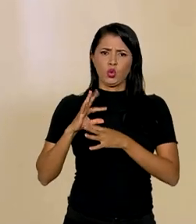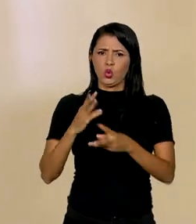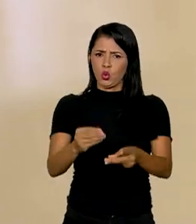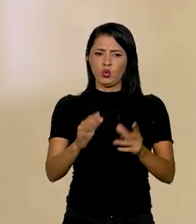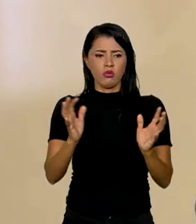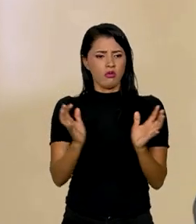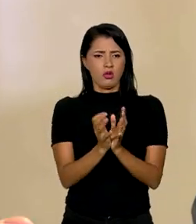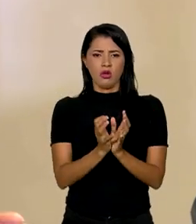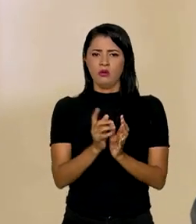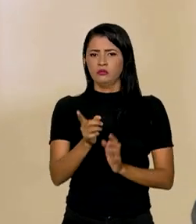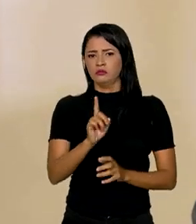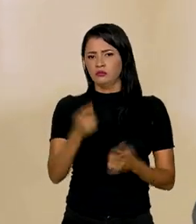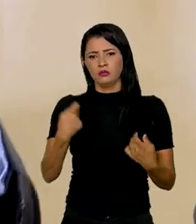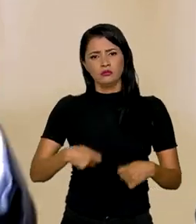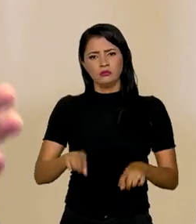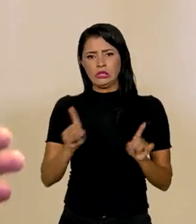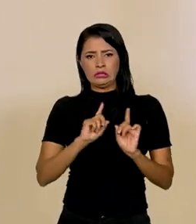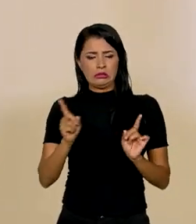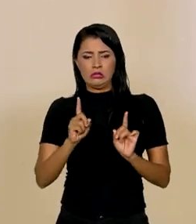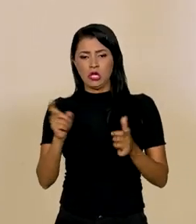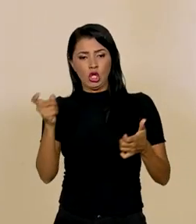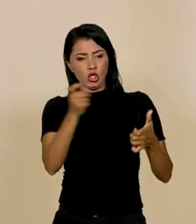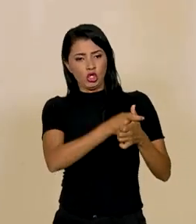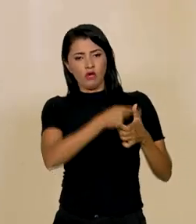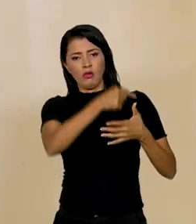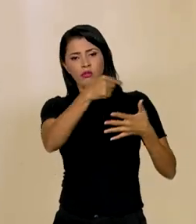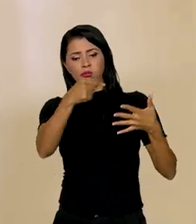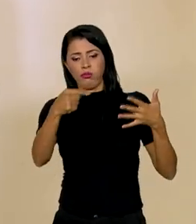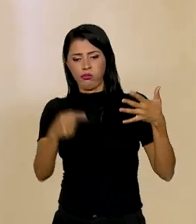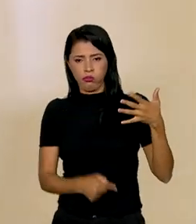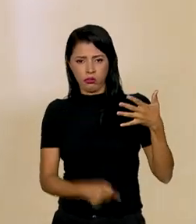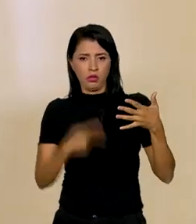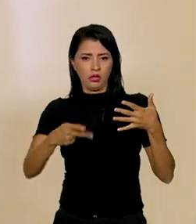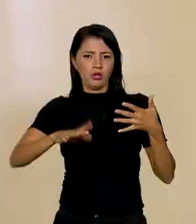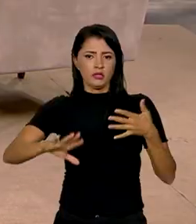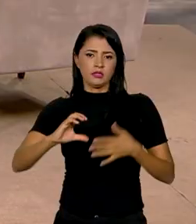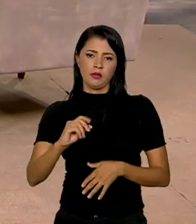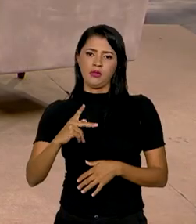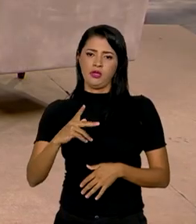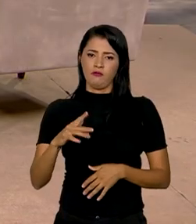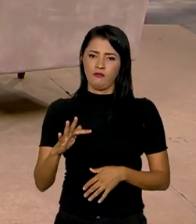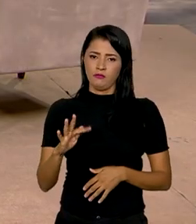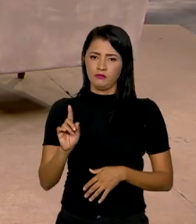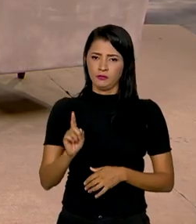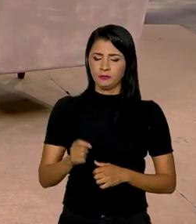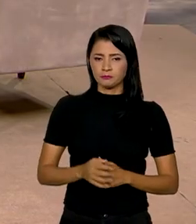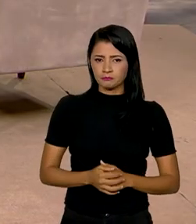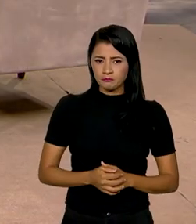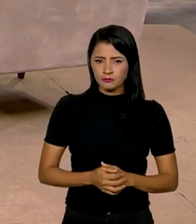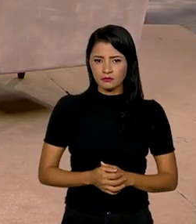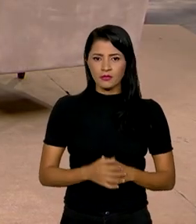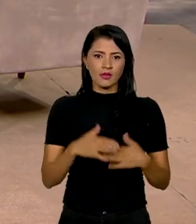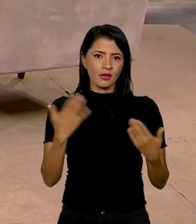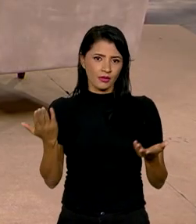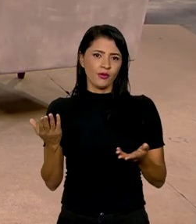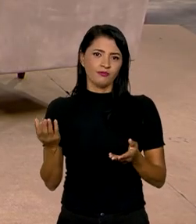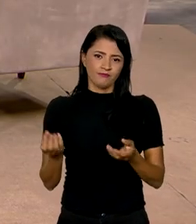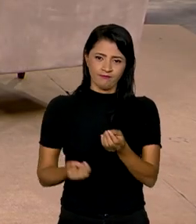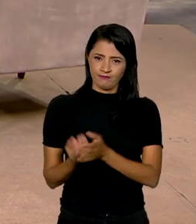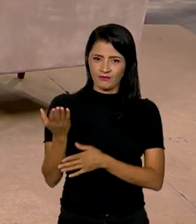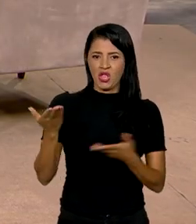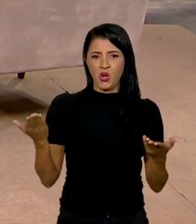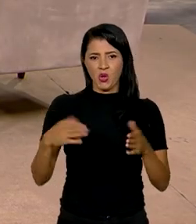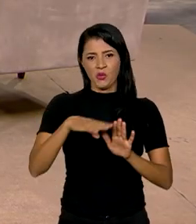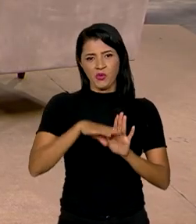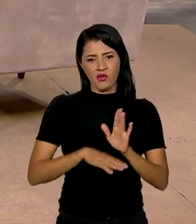pacote ali de dívidas que estão atribuídas àquele CPF. Com a implementação do